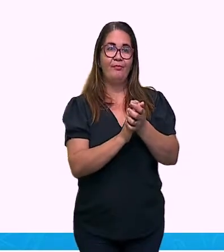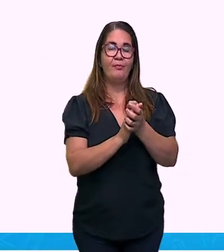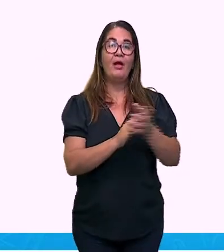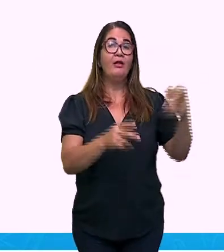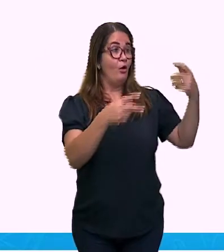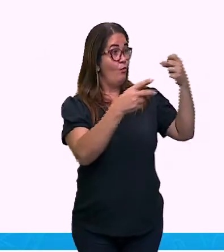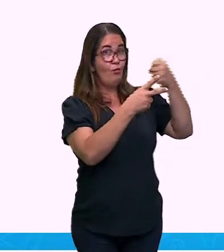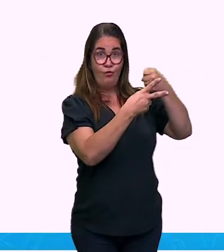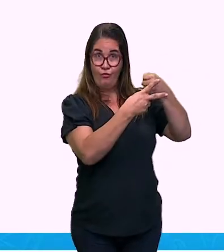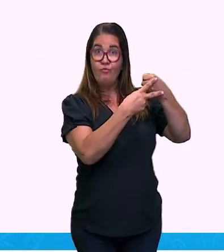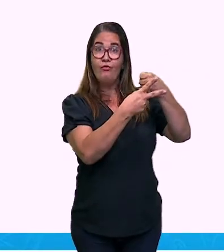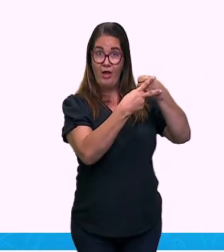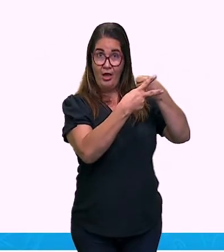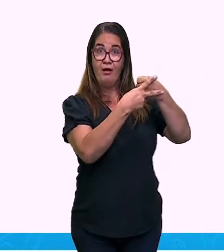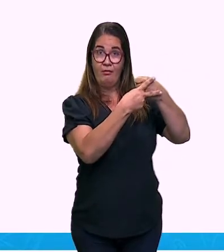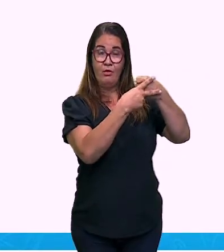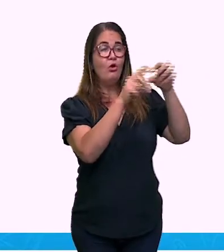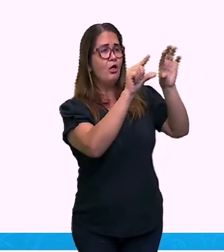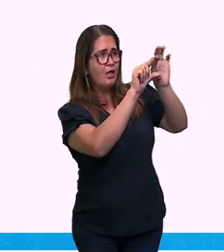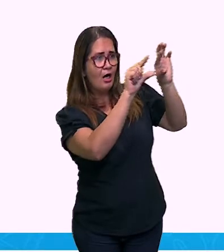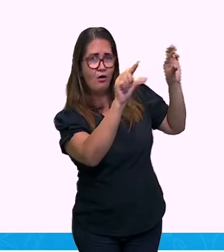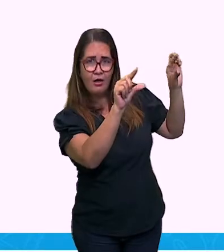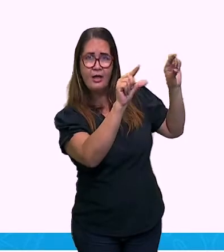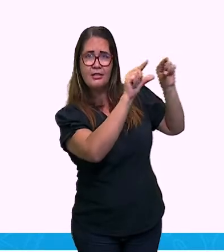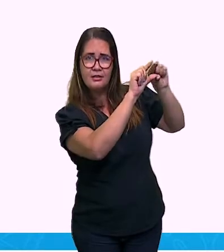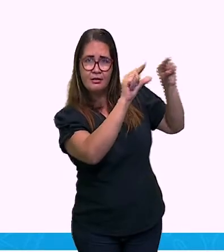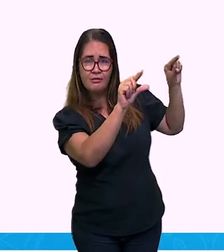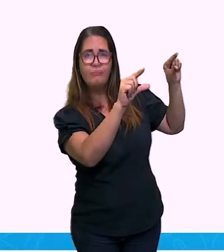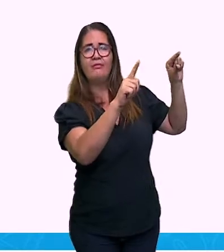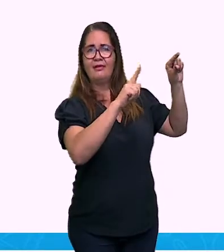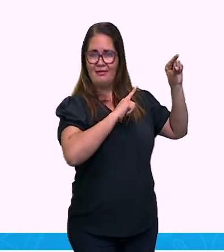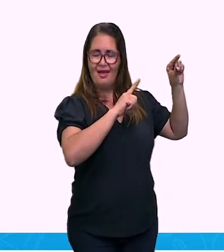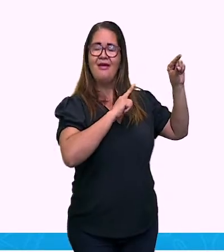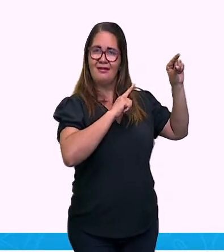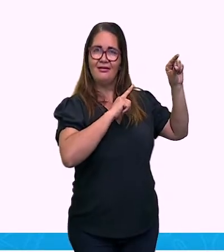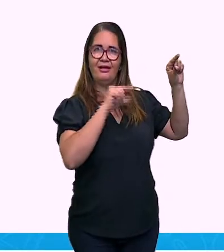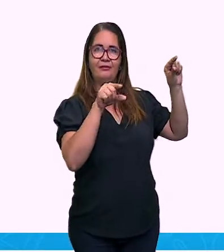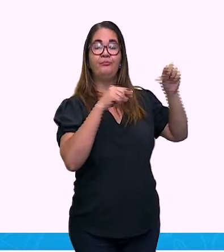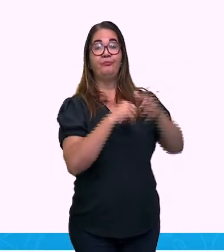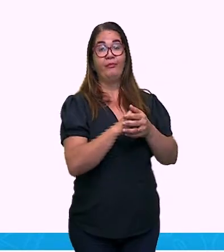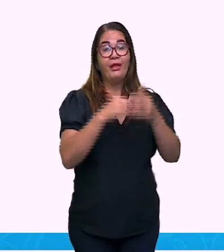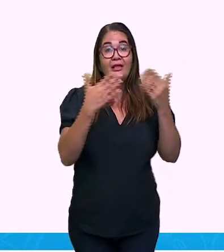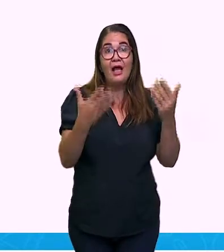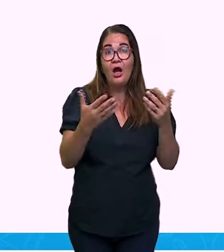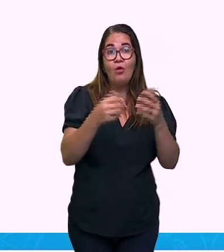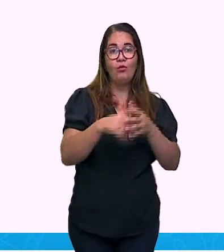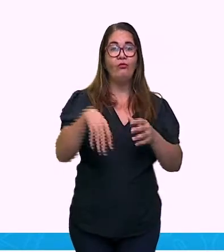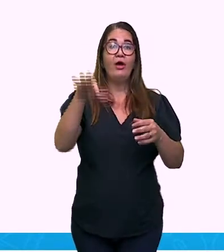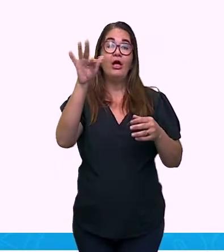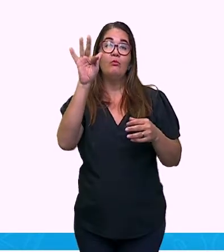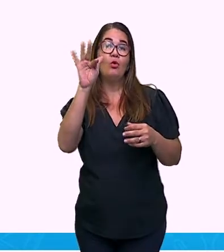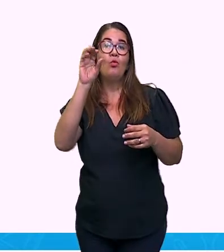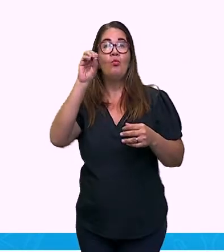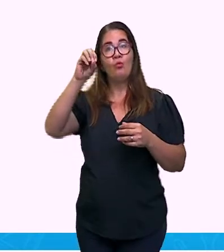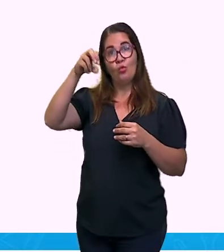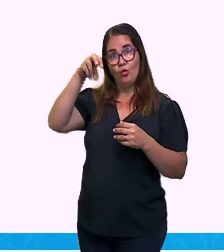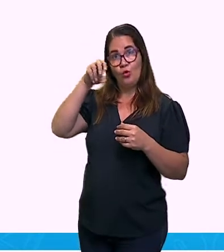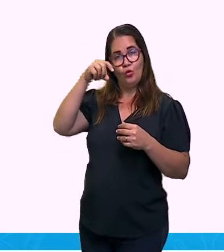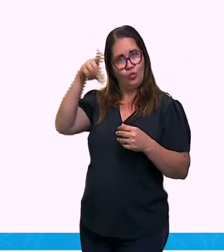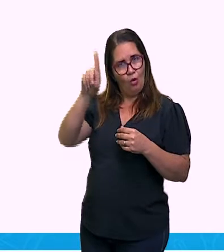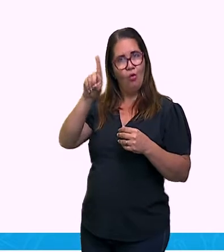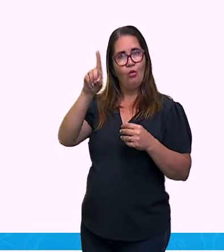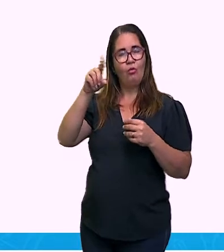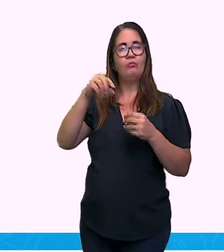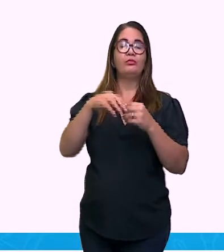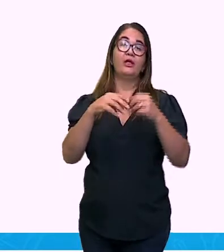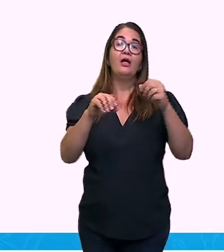Nós temos aqui o verbo tô, que é uma abreviação de estou, né? E temos o sentindo.